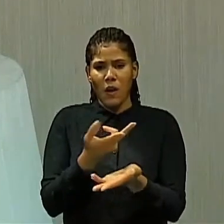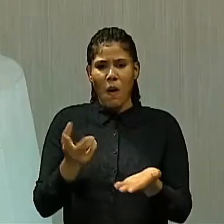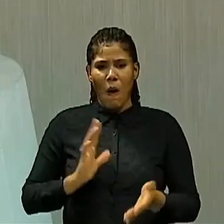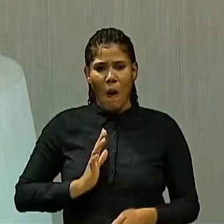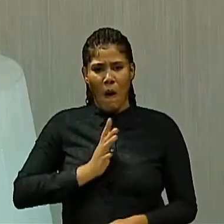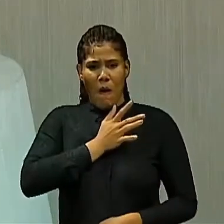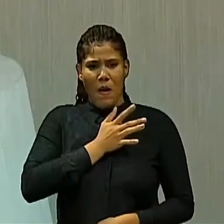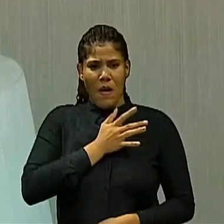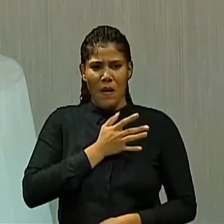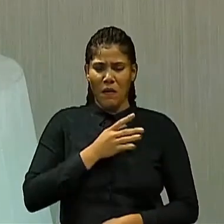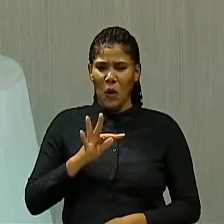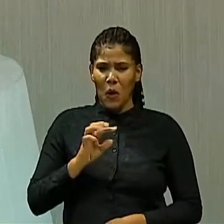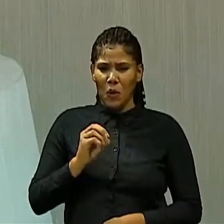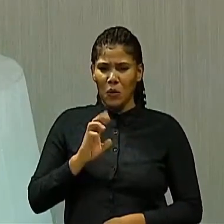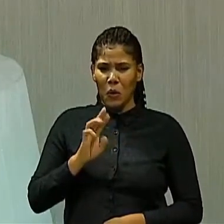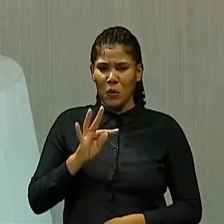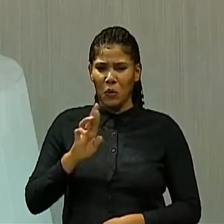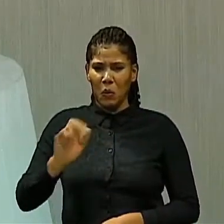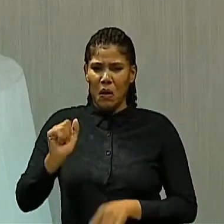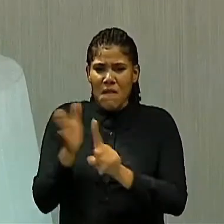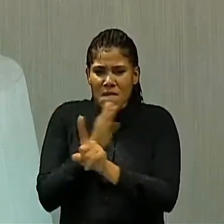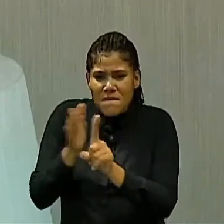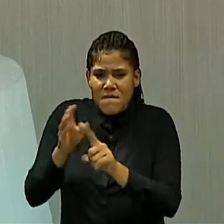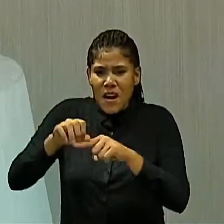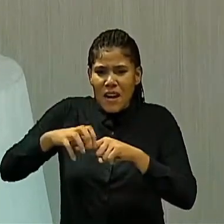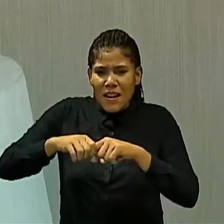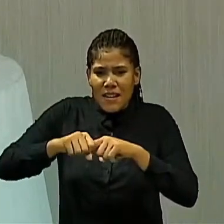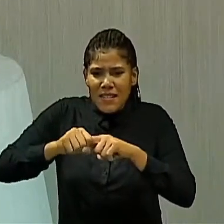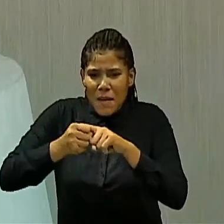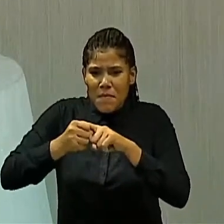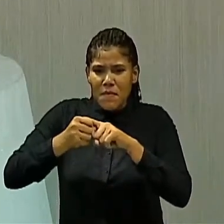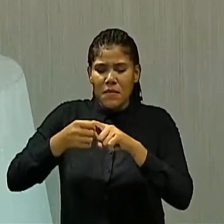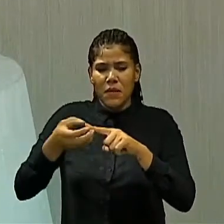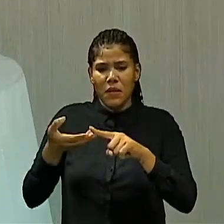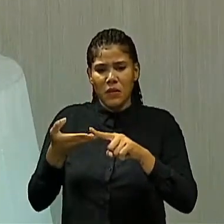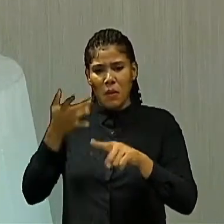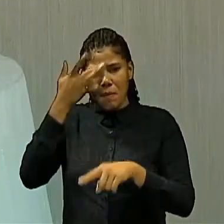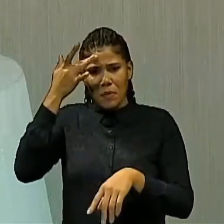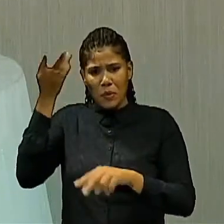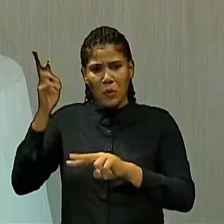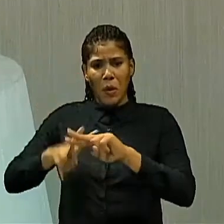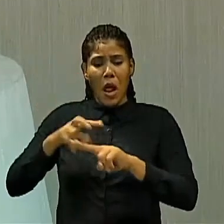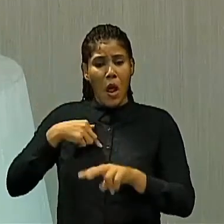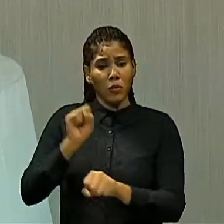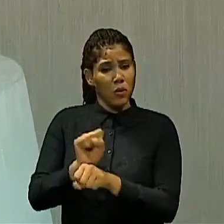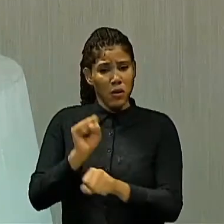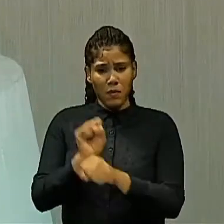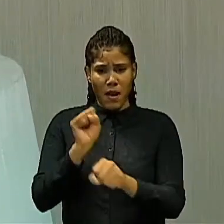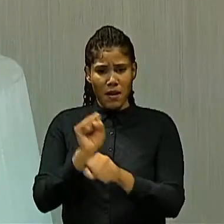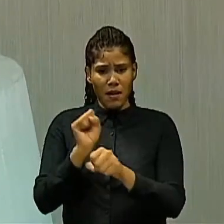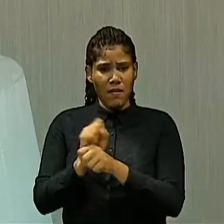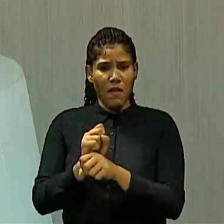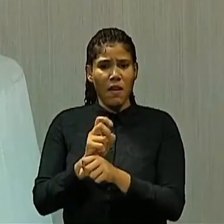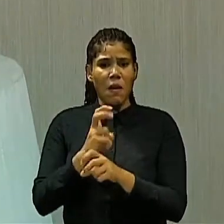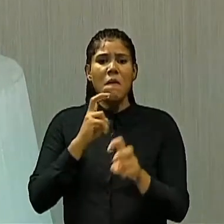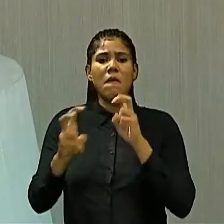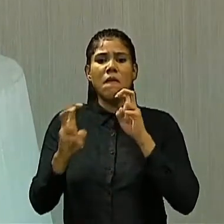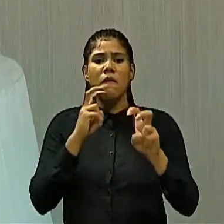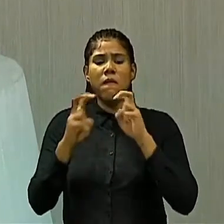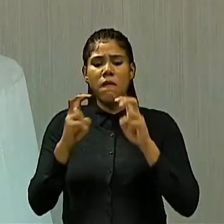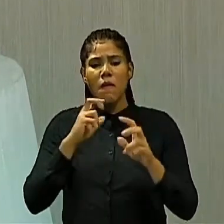truculento com o Estado do Ceará? Eu estou aguardando essas vozes ecoarem.